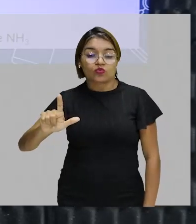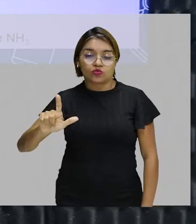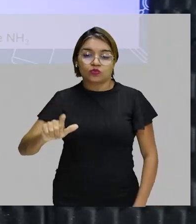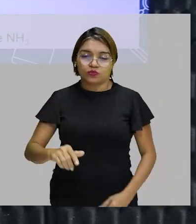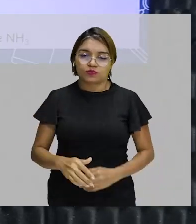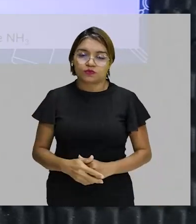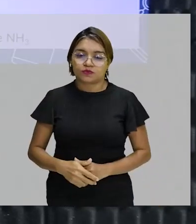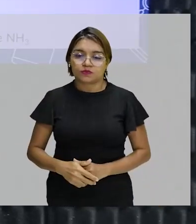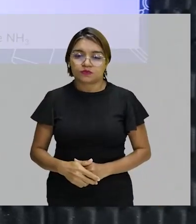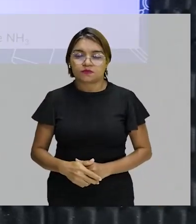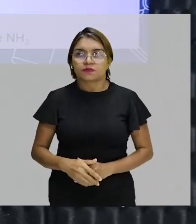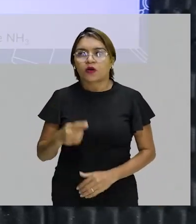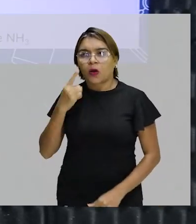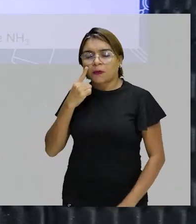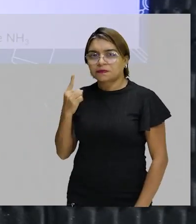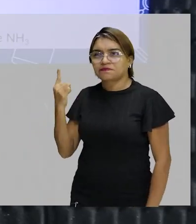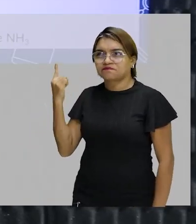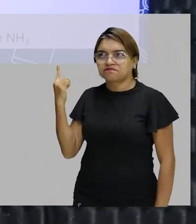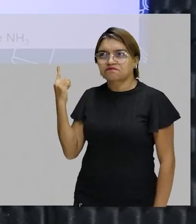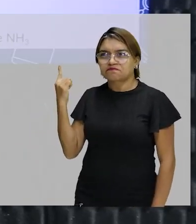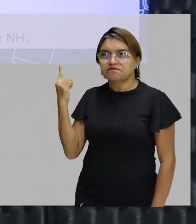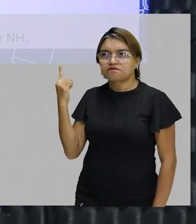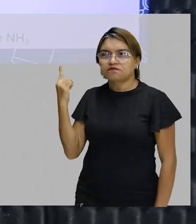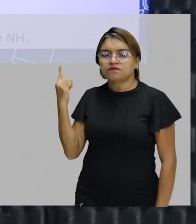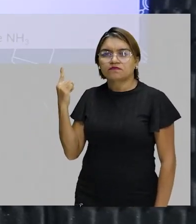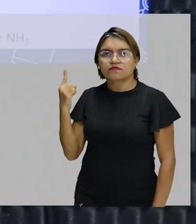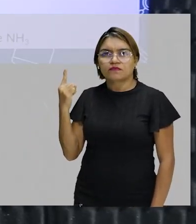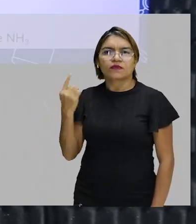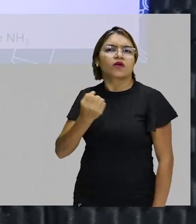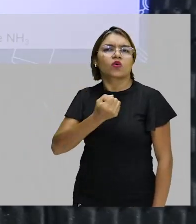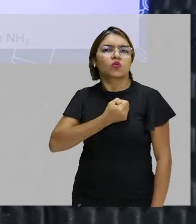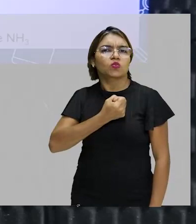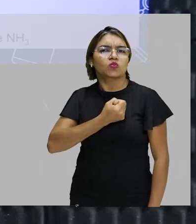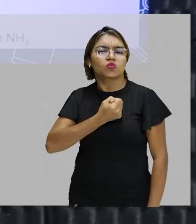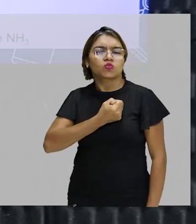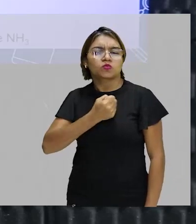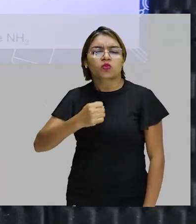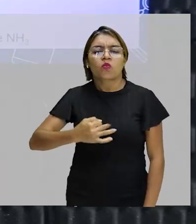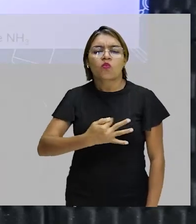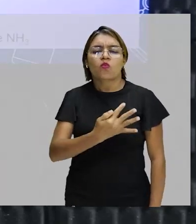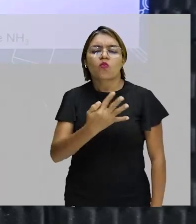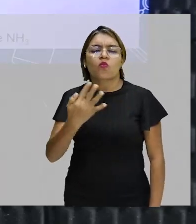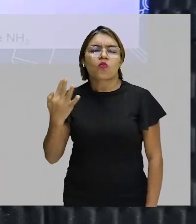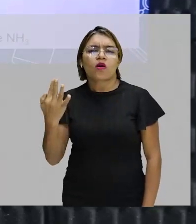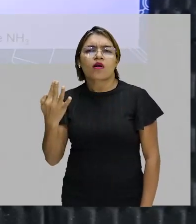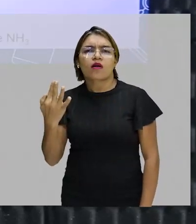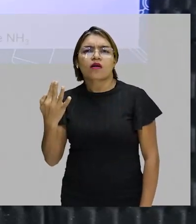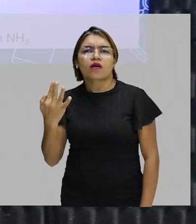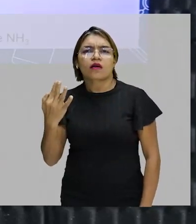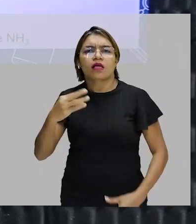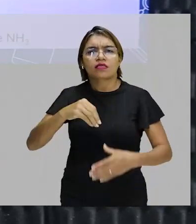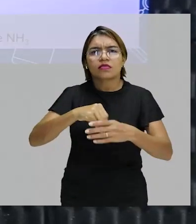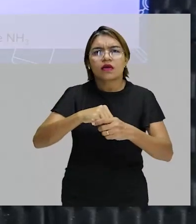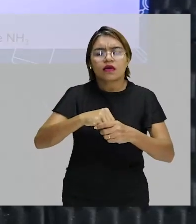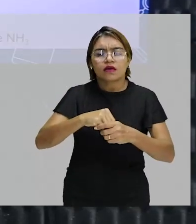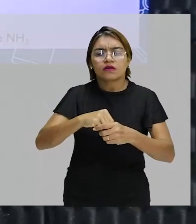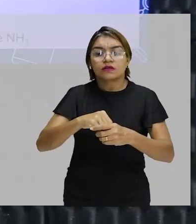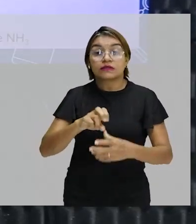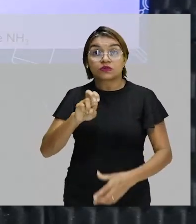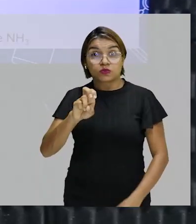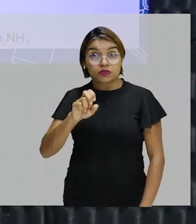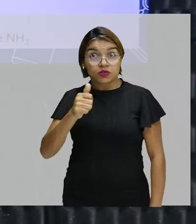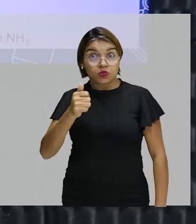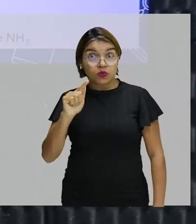gramas por mol. Olha só. Qual será a quantidade e número de mols presente nessa amostra? 51